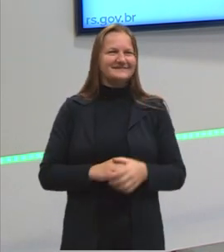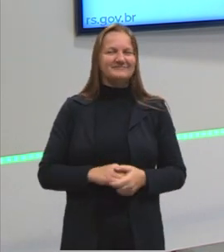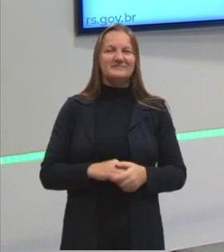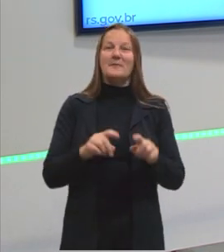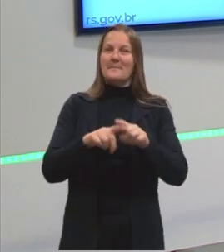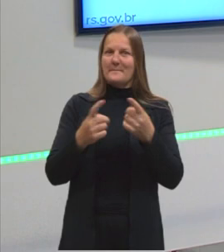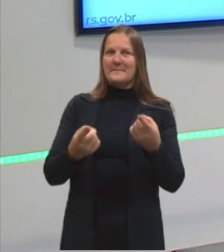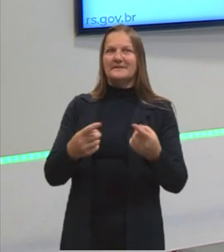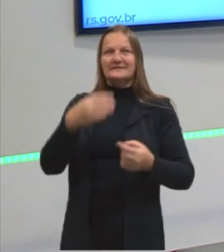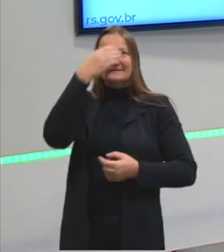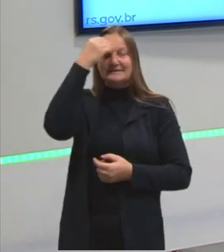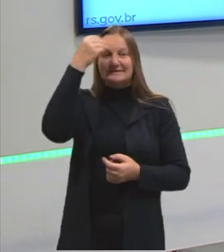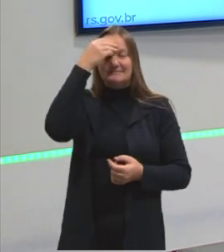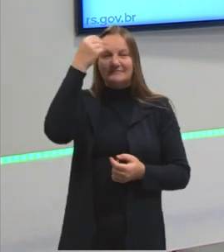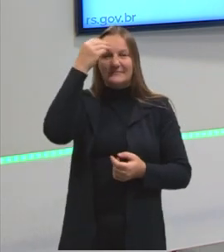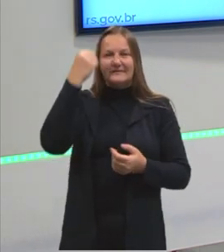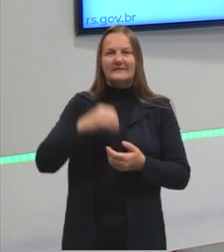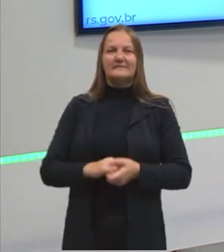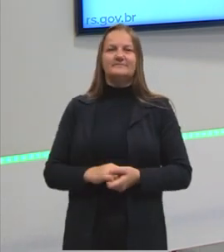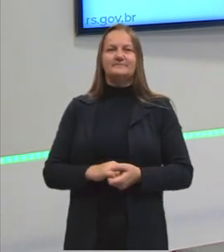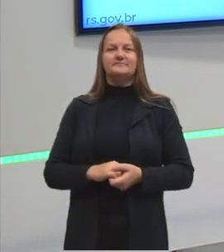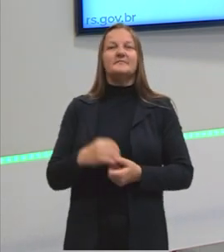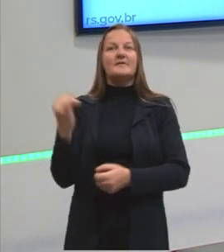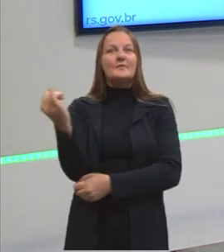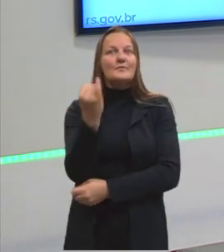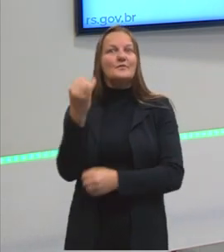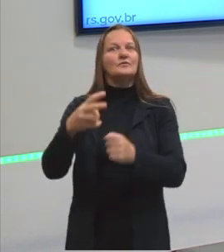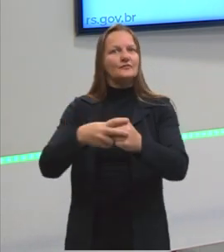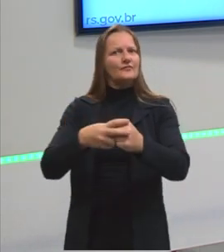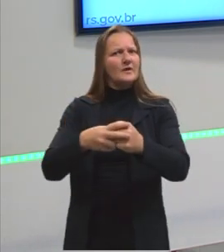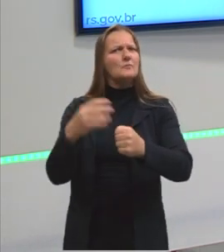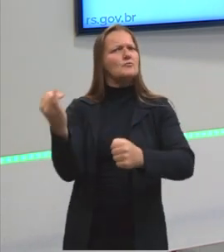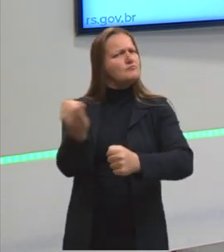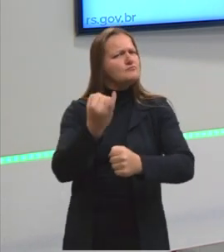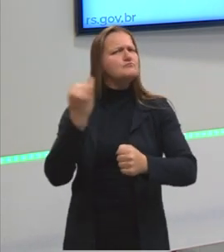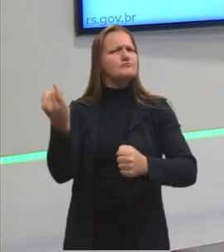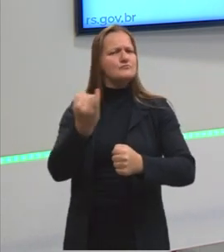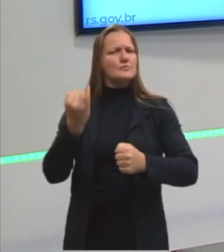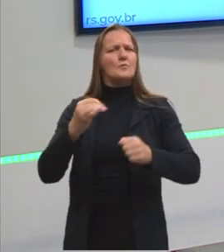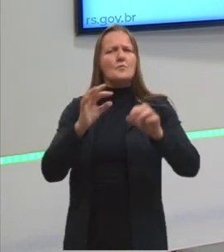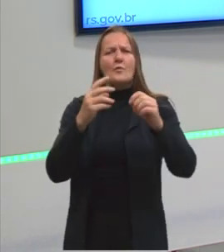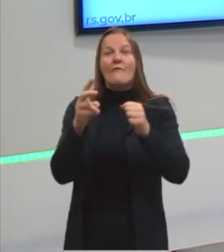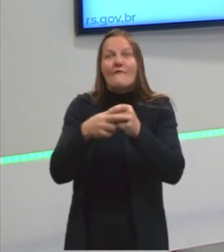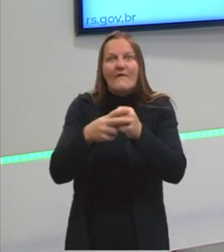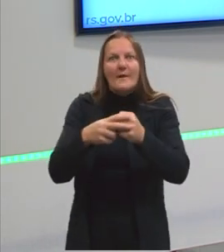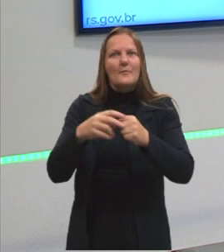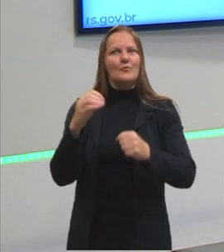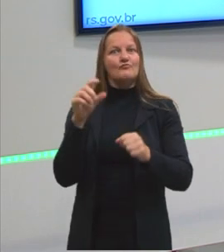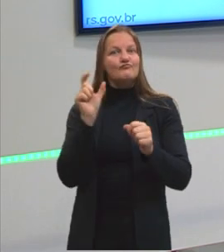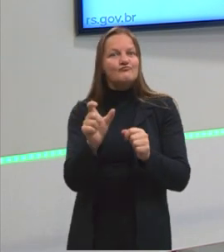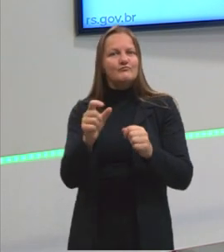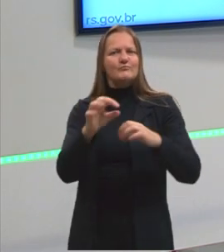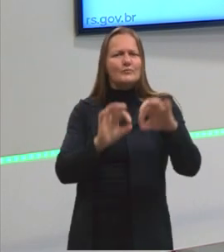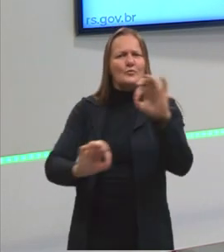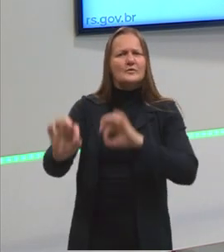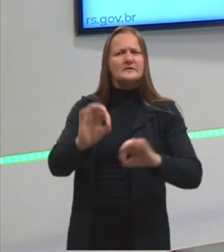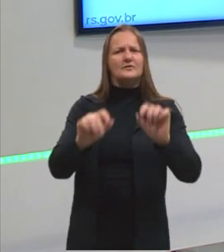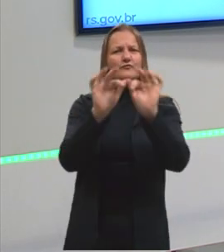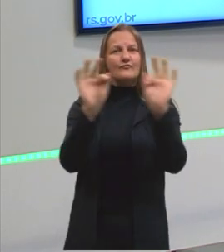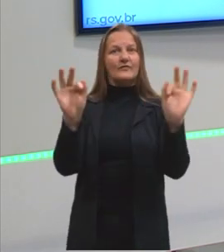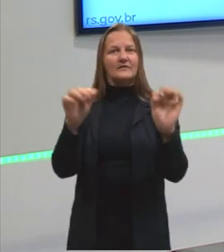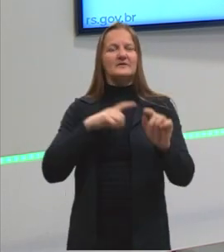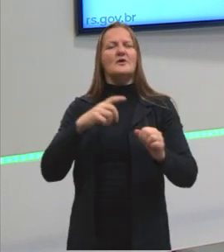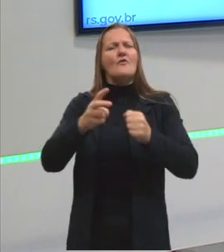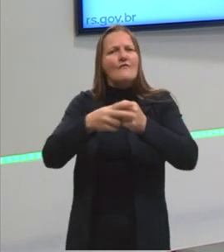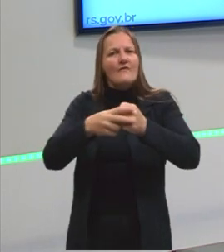E a gente esquece da importância que ele tem. Porque é o verbo que vai organizar ali as nossas frases. É o verbo